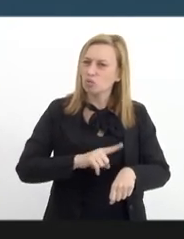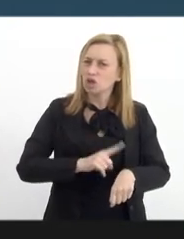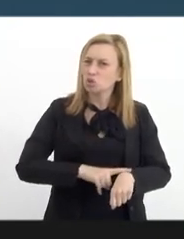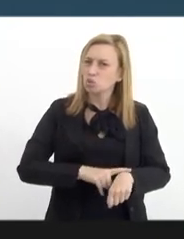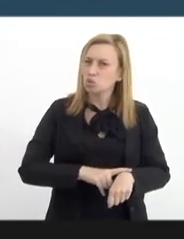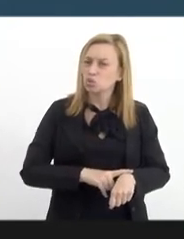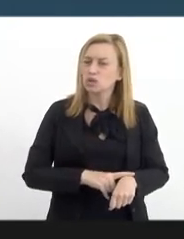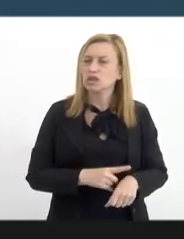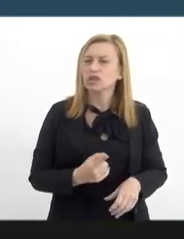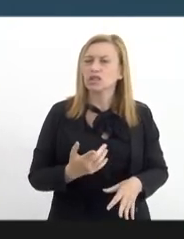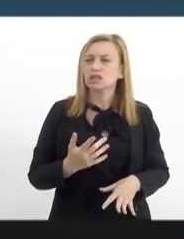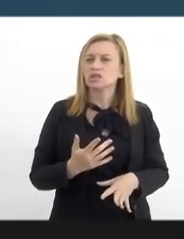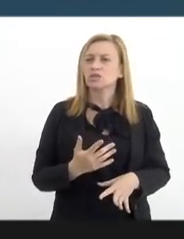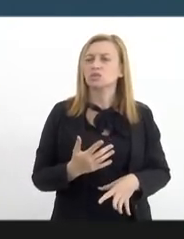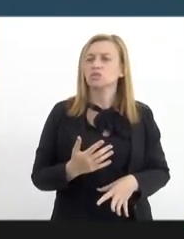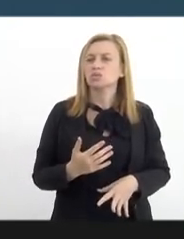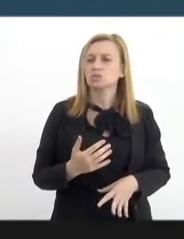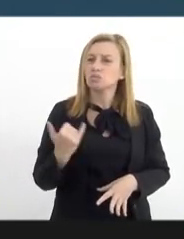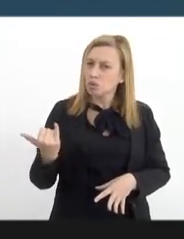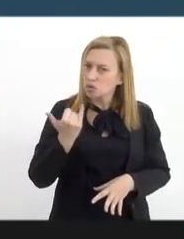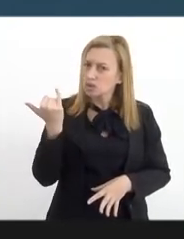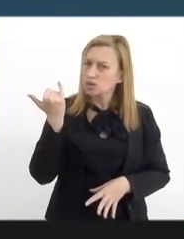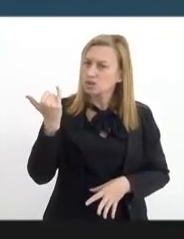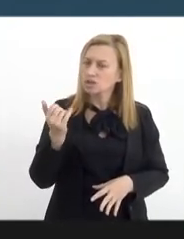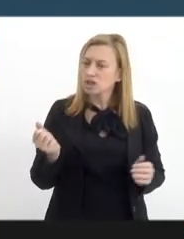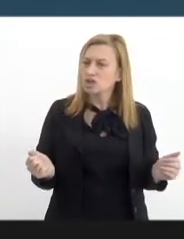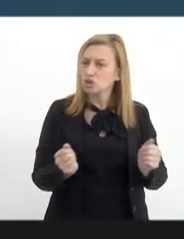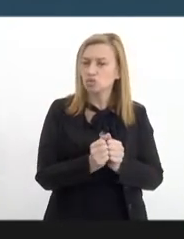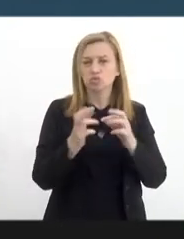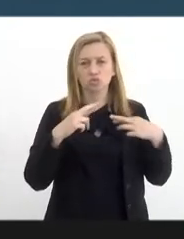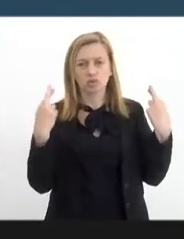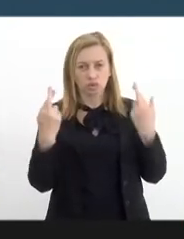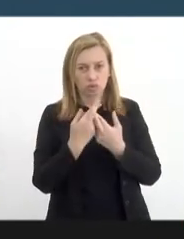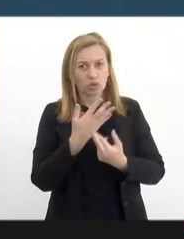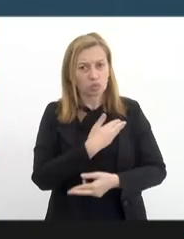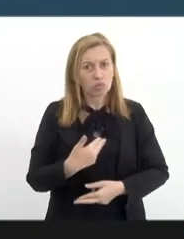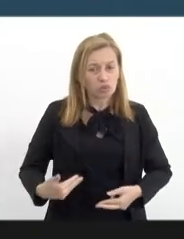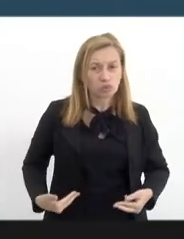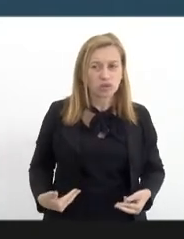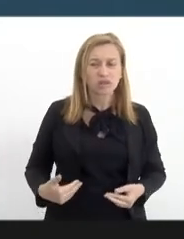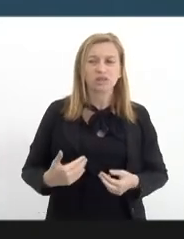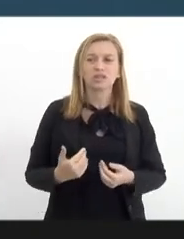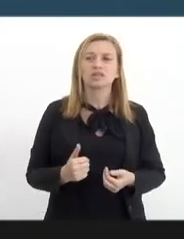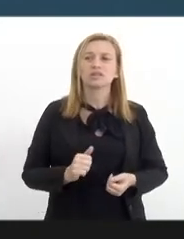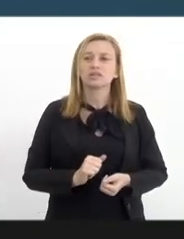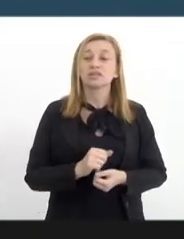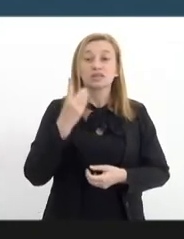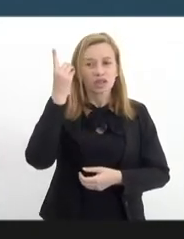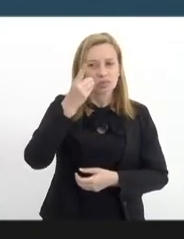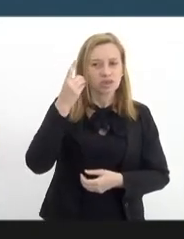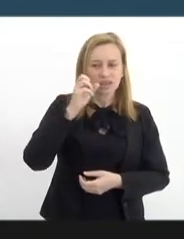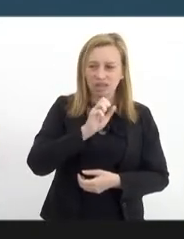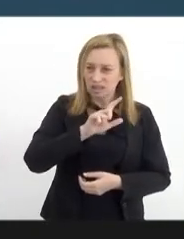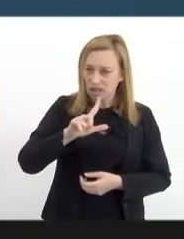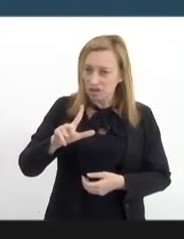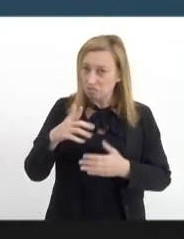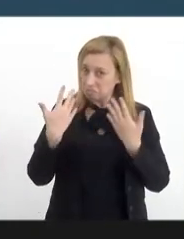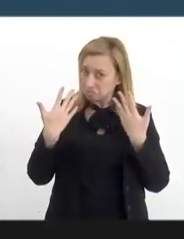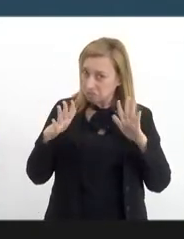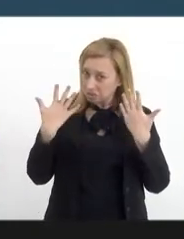momento inédito a gente estar participando dessa audiência pública. para avisar o deputado Daniel Polício,